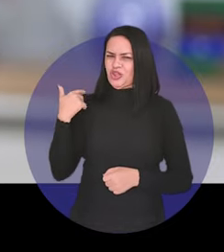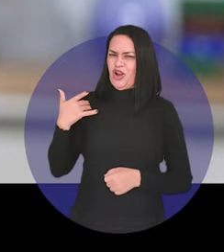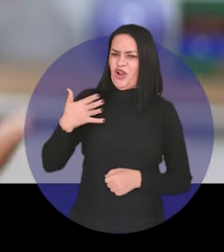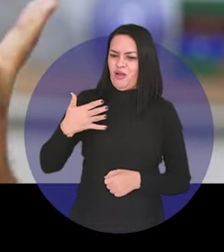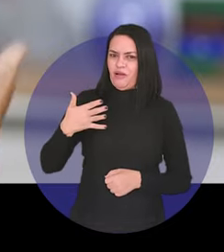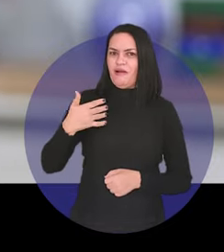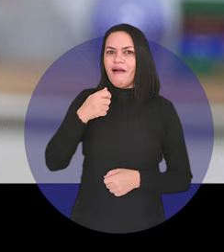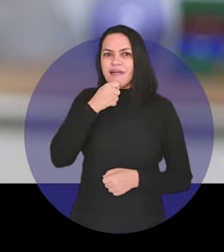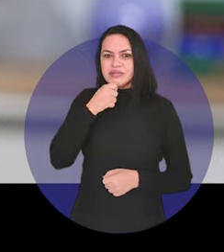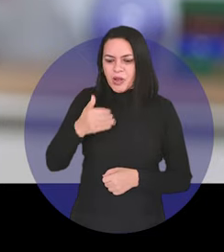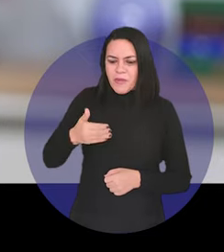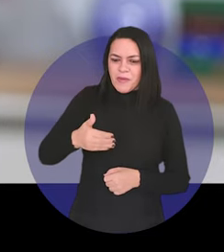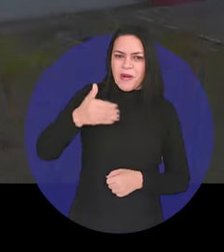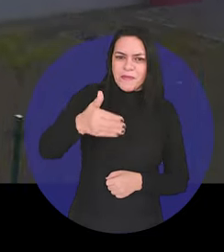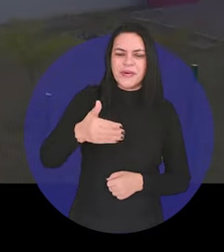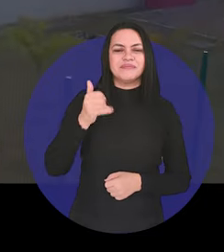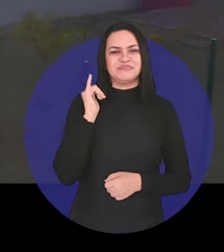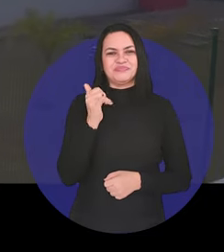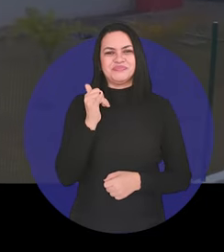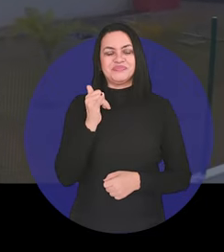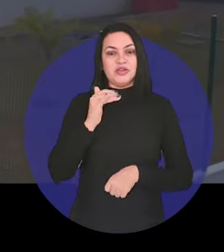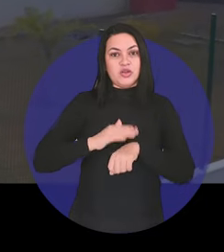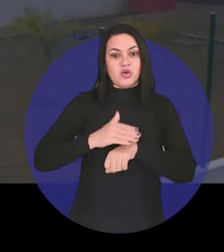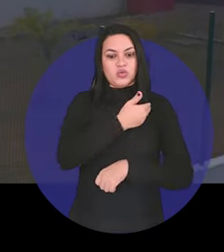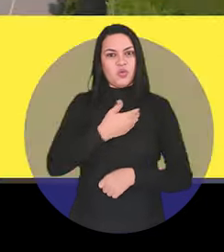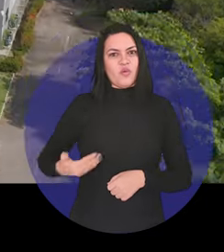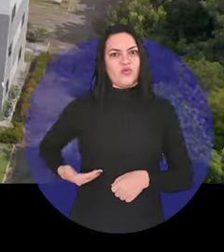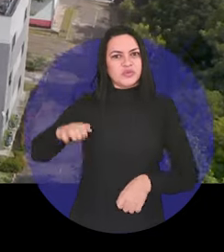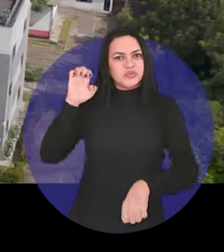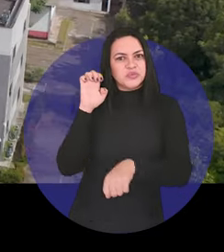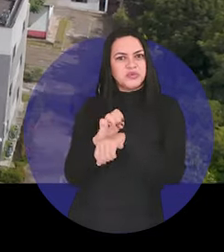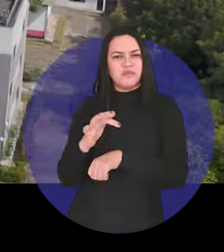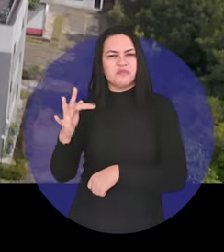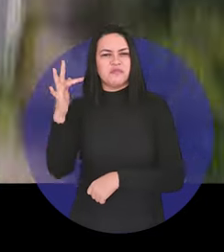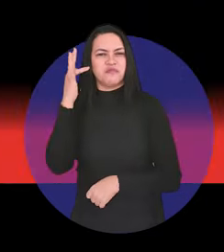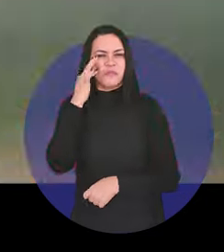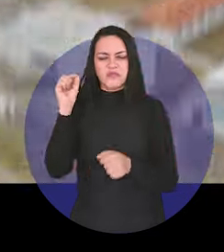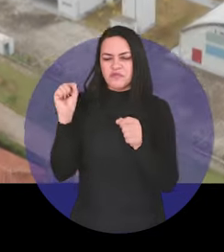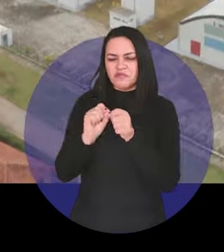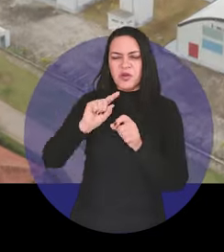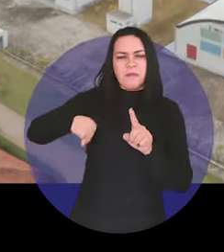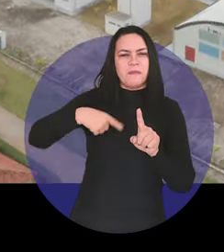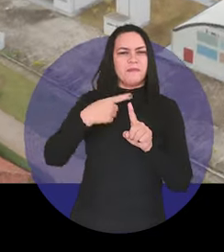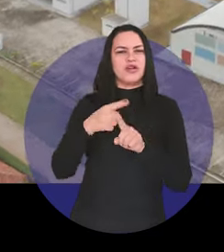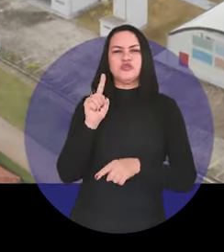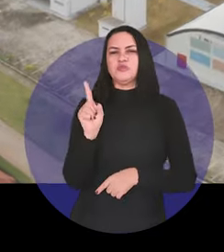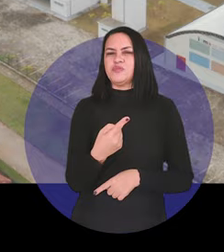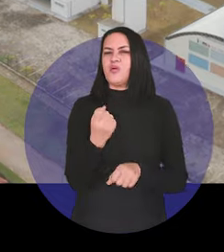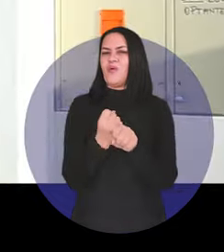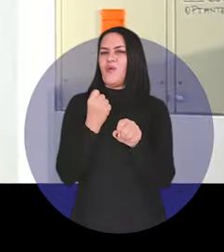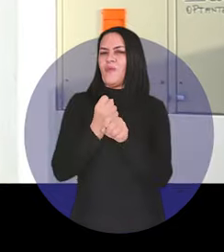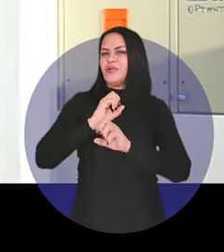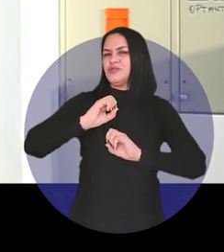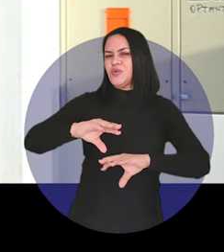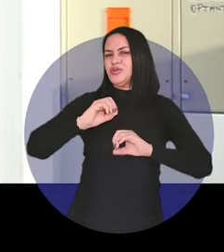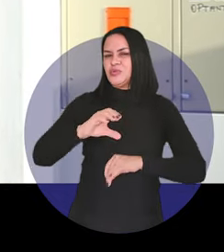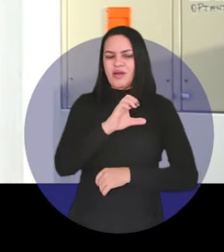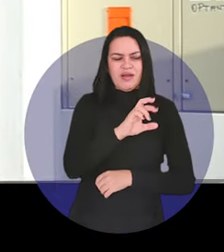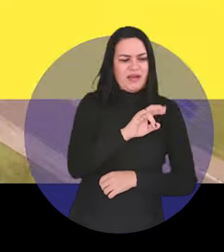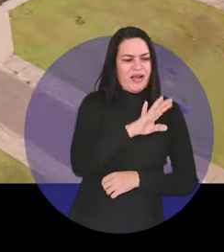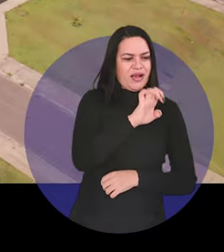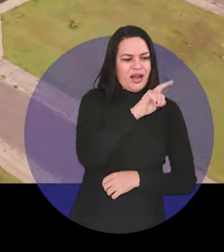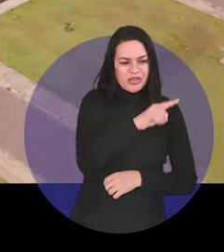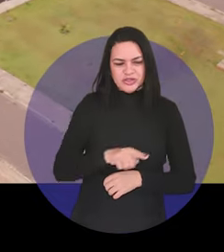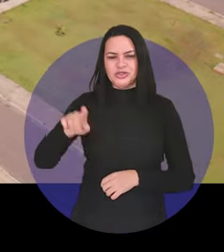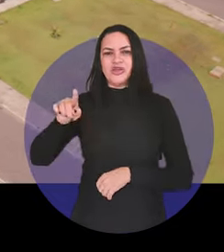temos muita história para contar. No governo do Estado, Flávio Dino realizou mais de mil obras na educação, das creches